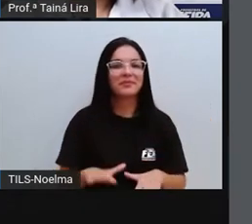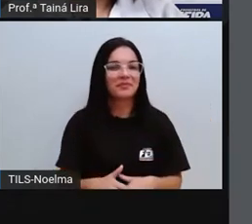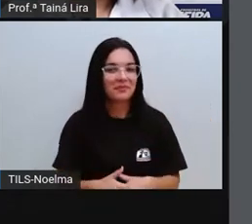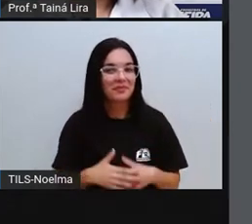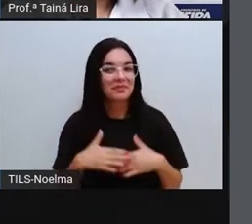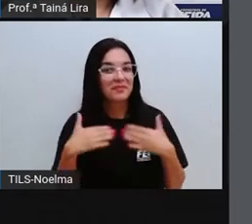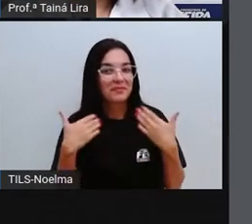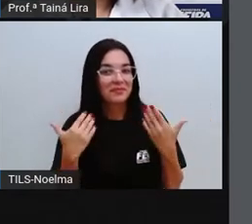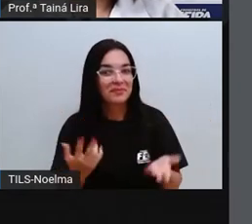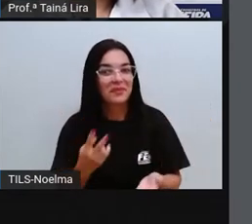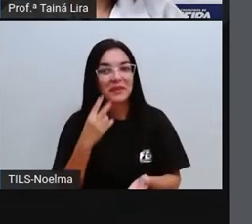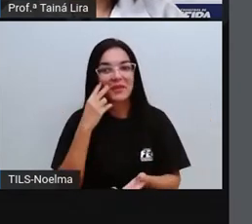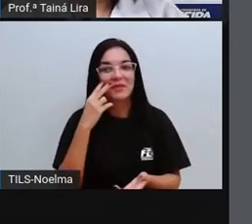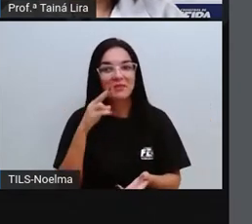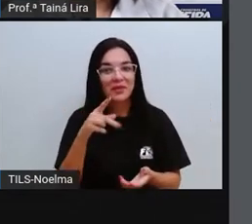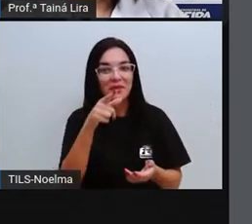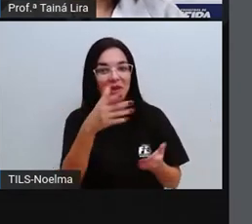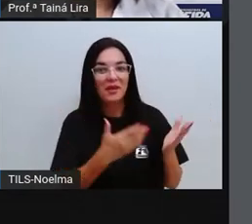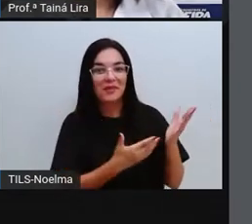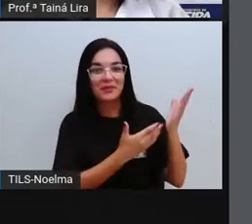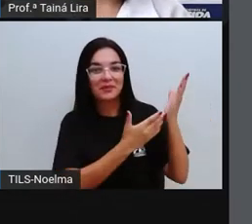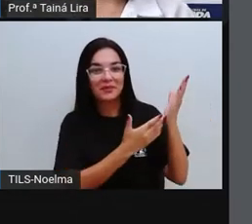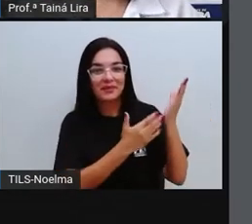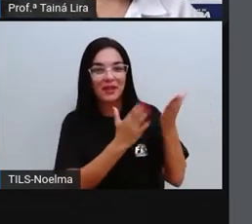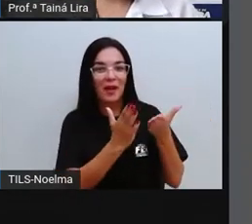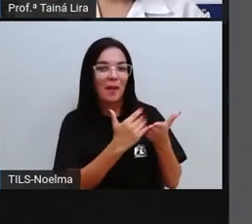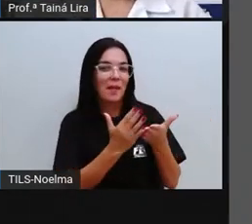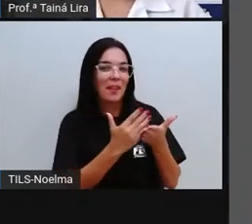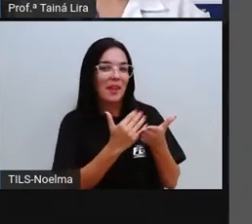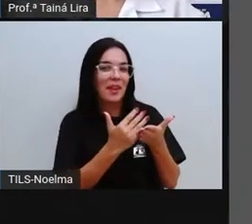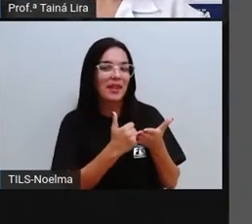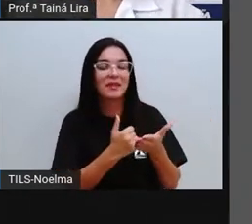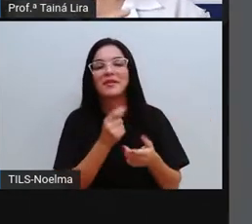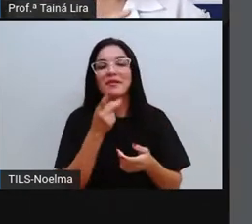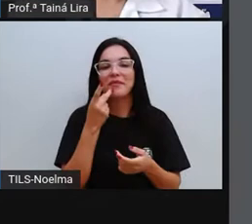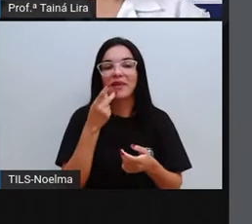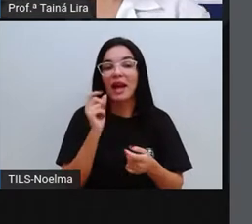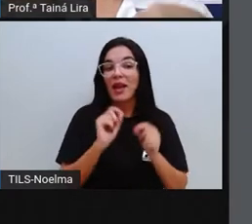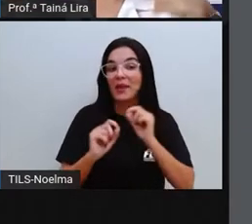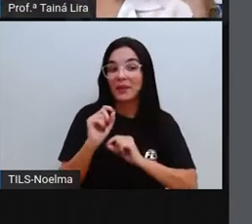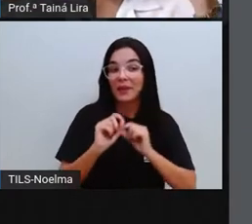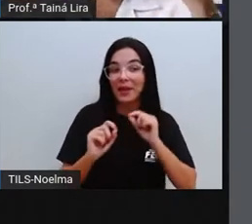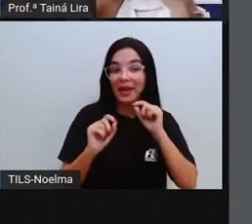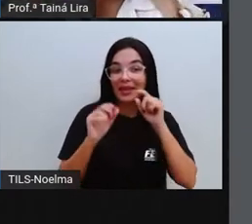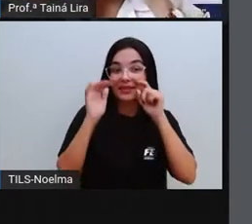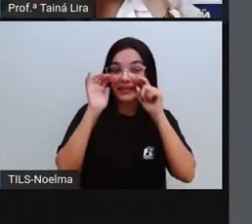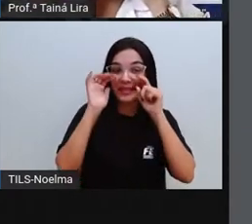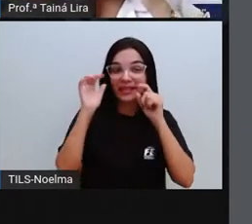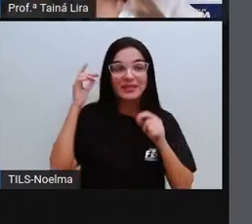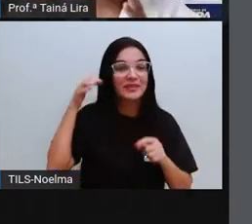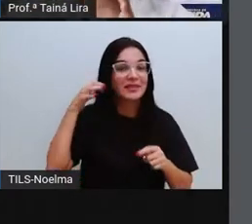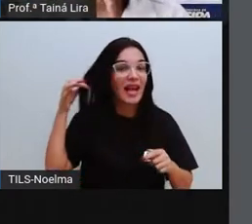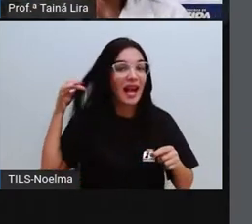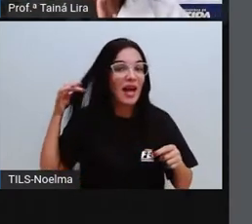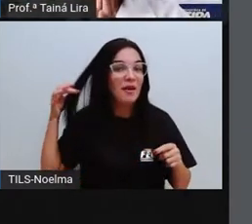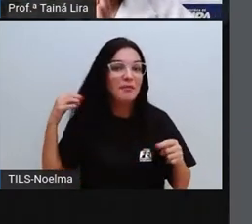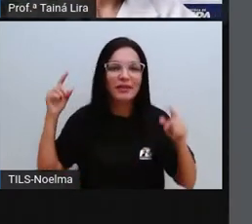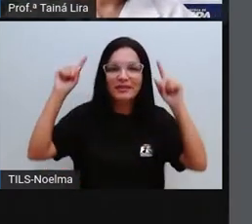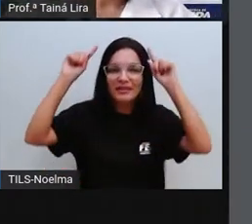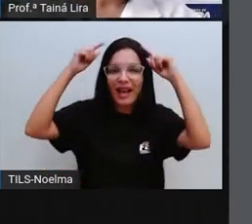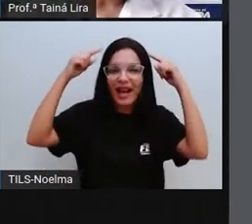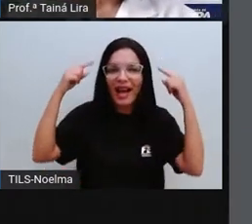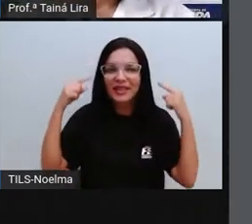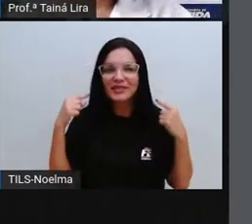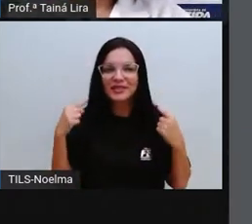lá, segundo ano, esse livro aí, ó, de Bell Hooks. Ele vem falando a respeito dos cabelos crespos, né?